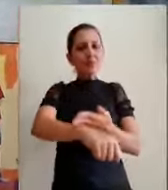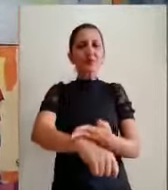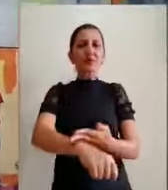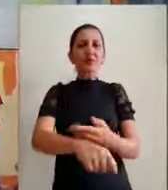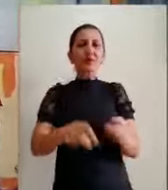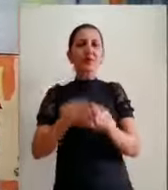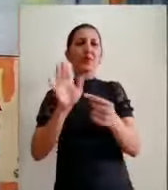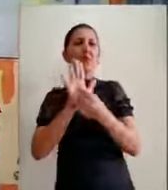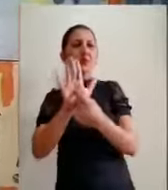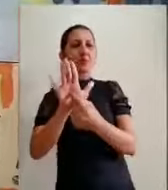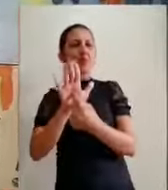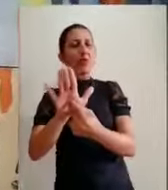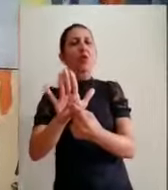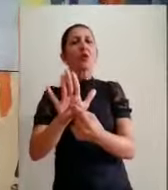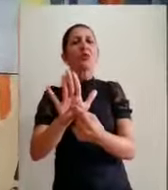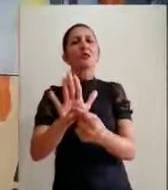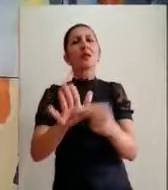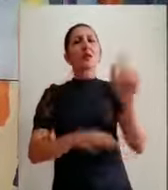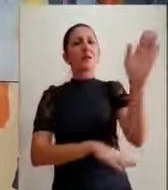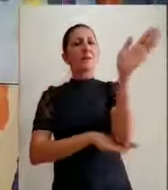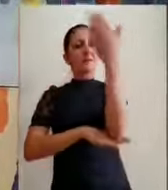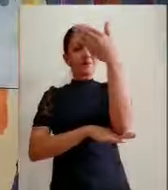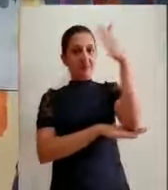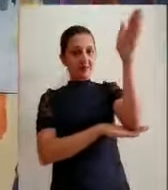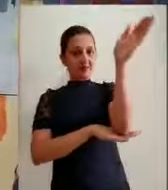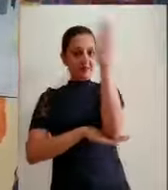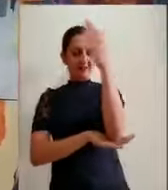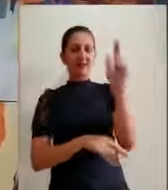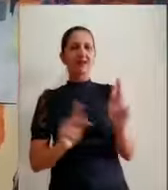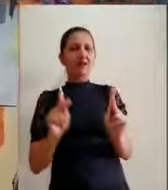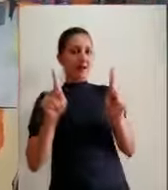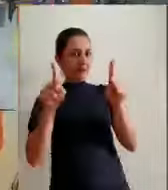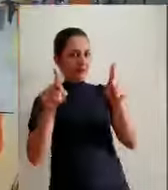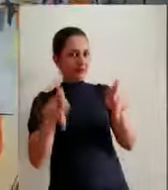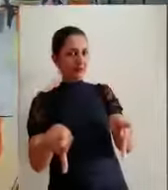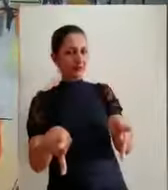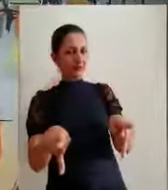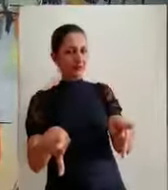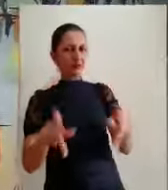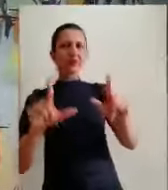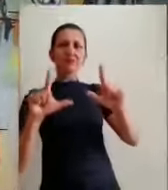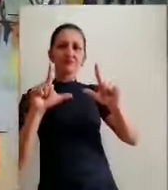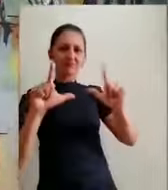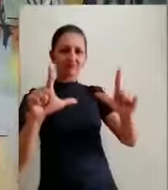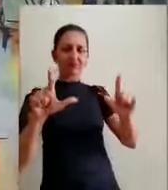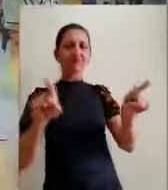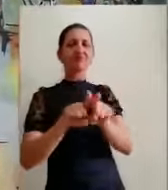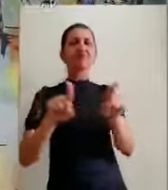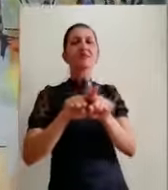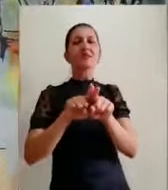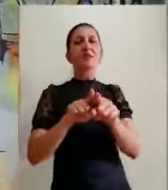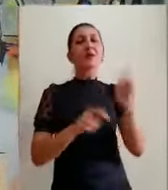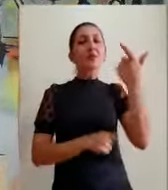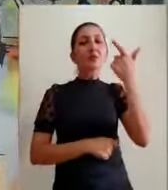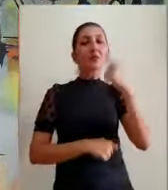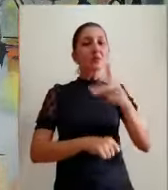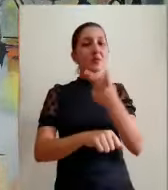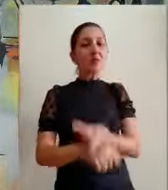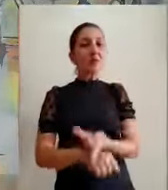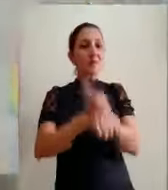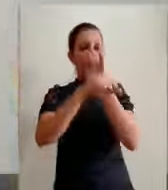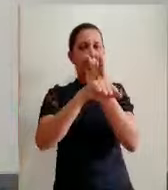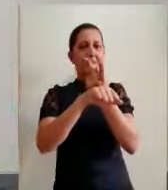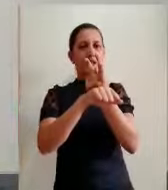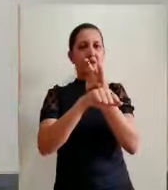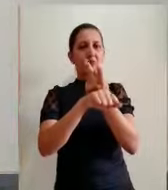um pouco do cenário da de Muleira, mostra a ponte metálica e é um quadro premiado do concurso As Cores da Cidade.